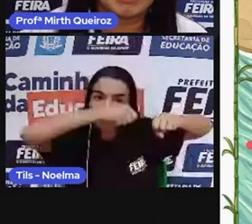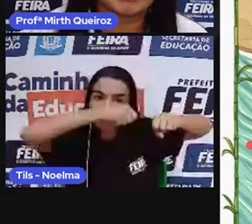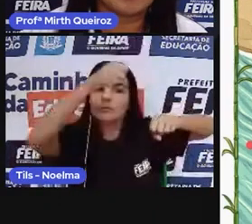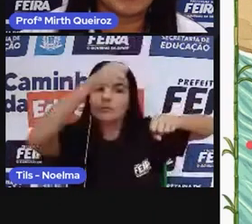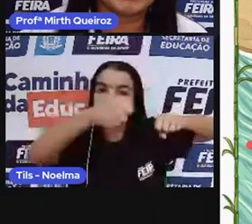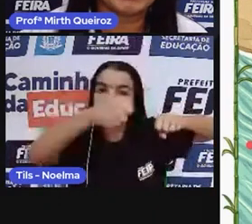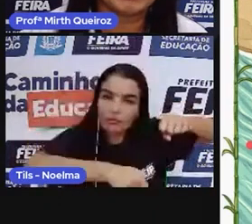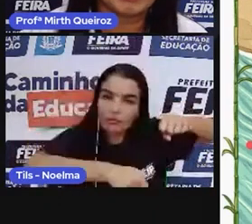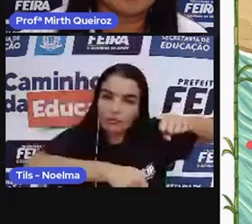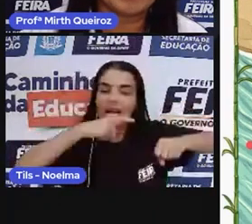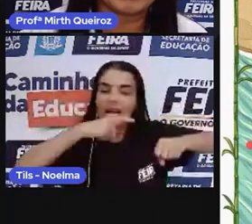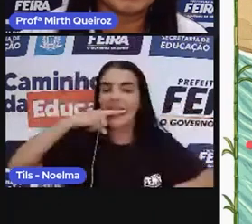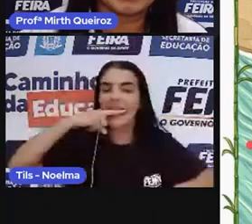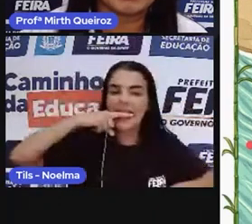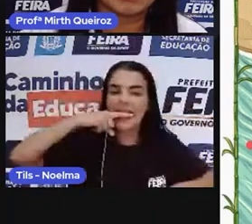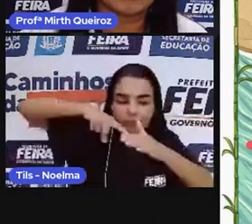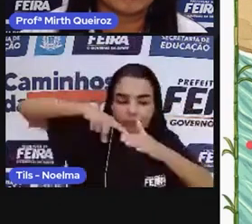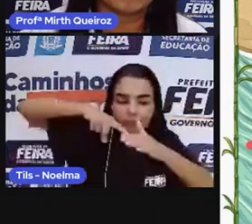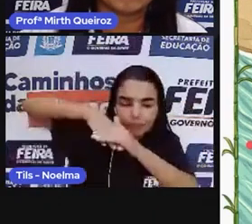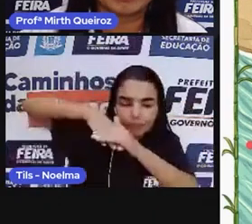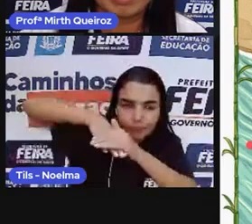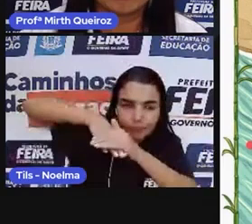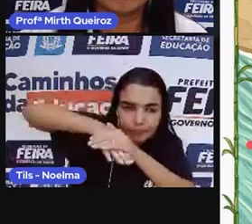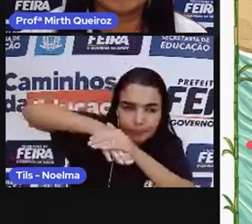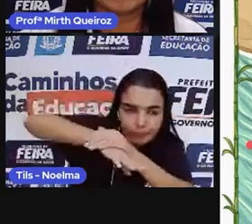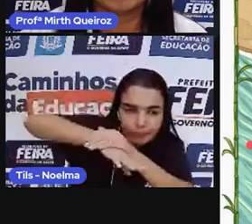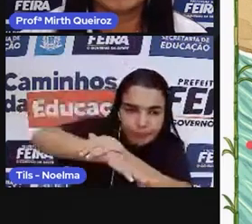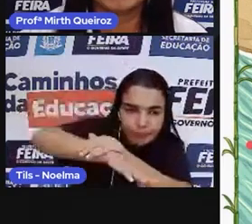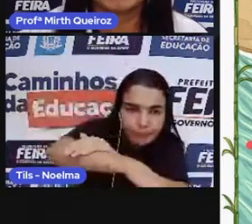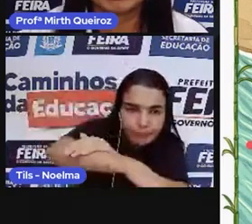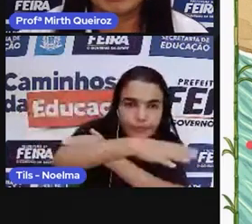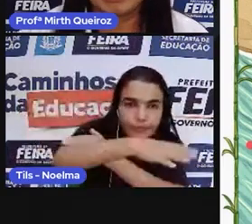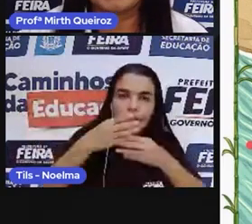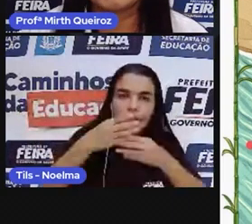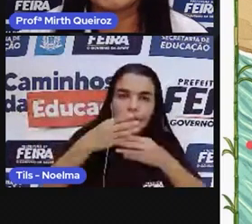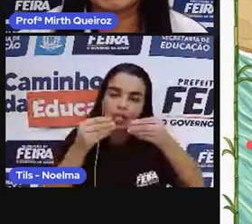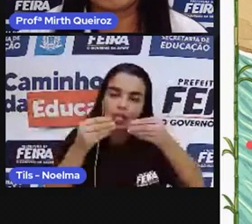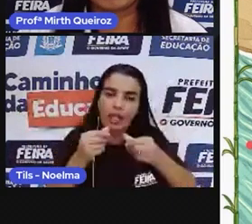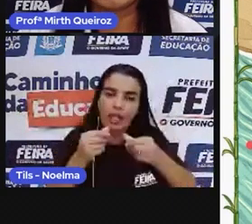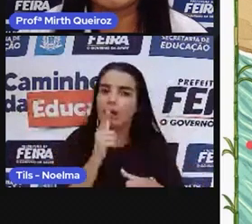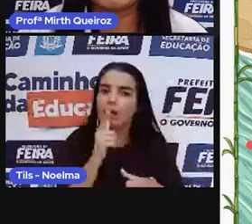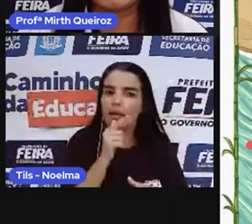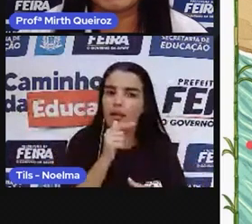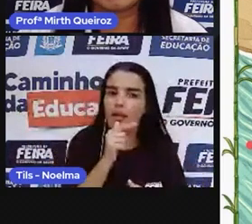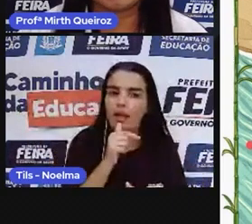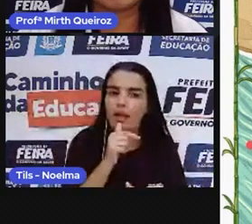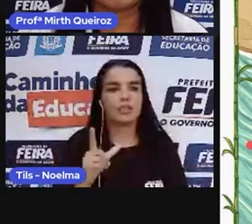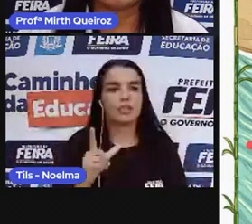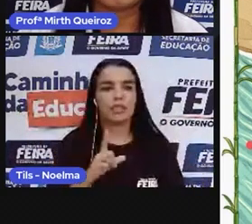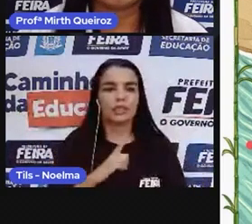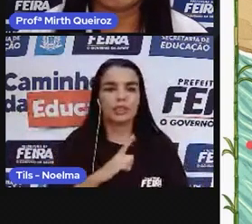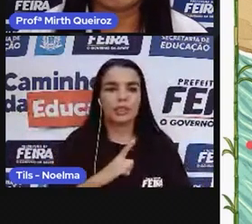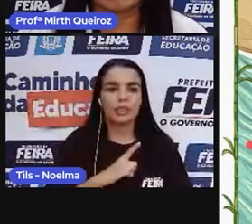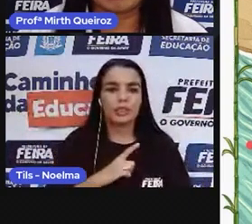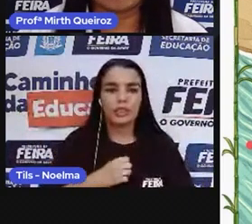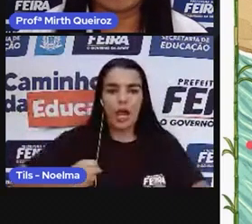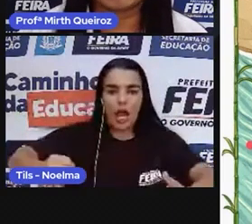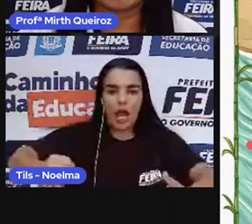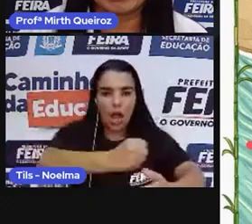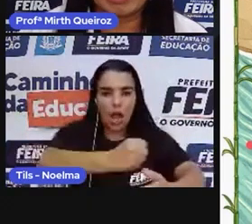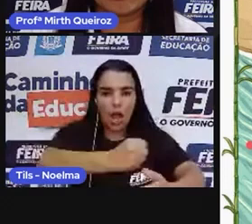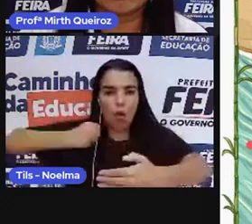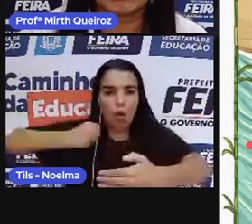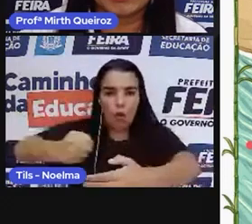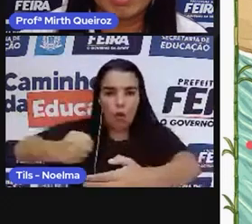açúcar era moída, né? Pra extração do caldo. Aqui tinha a cozinha, que era o local